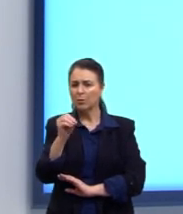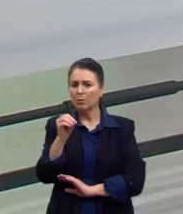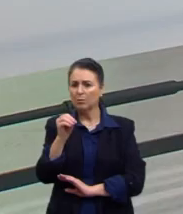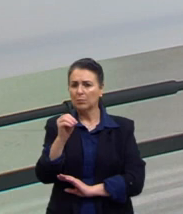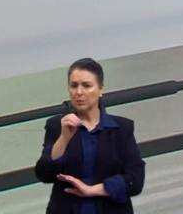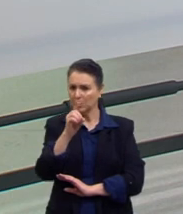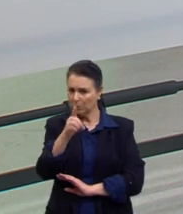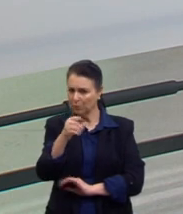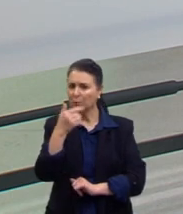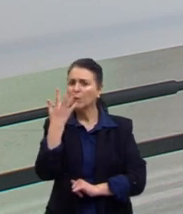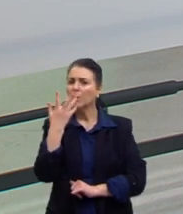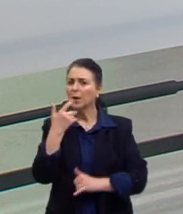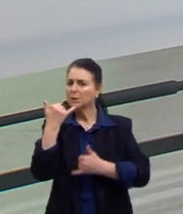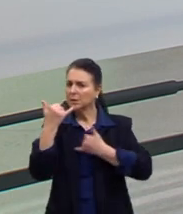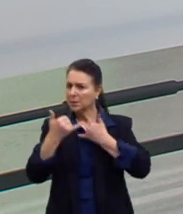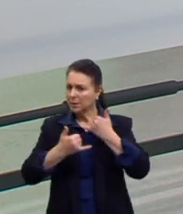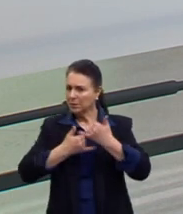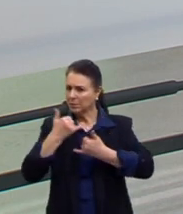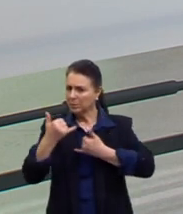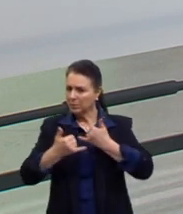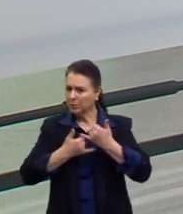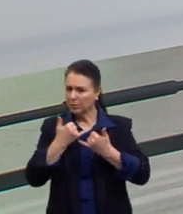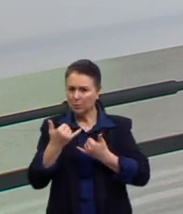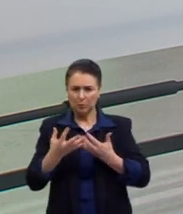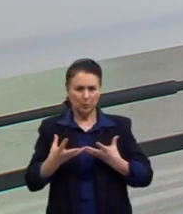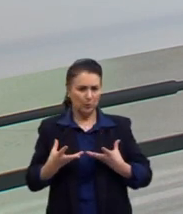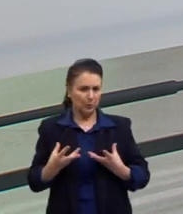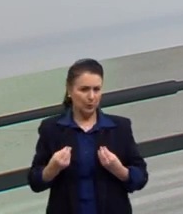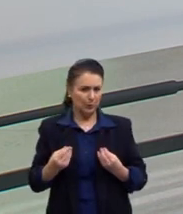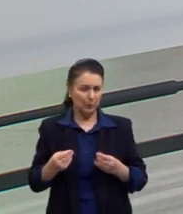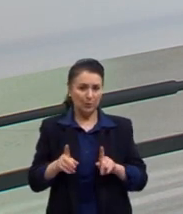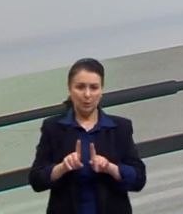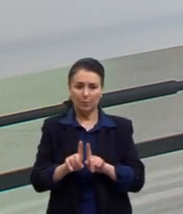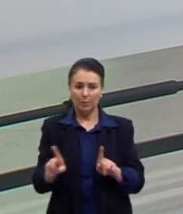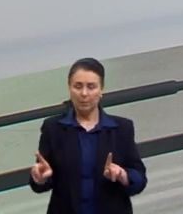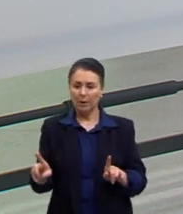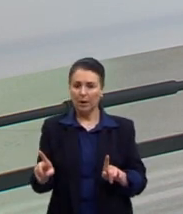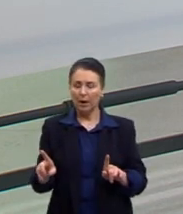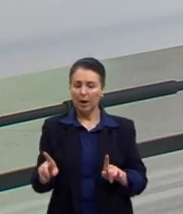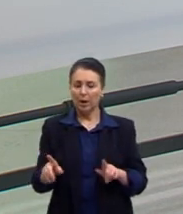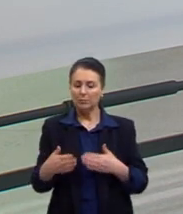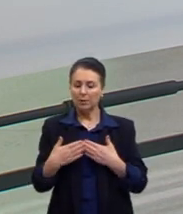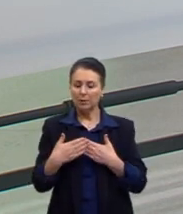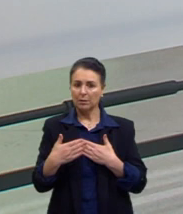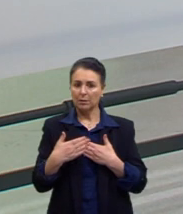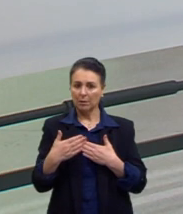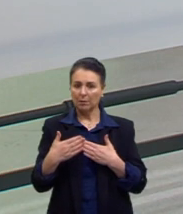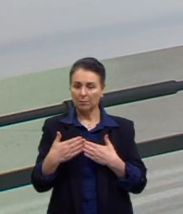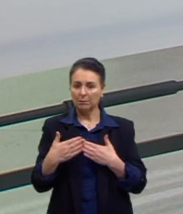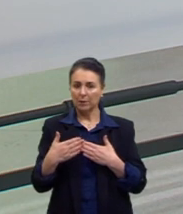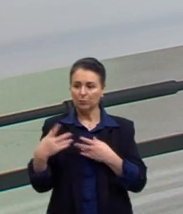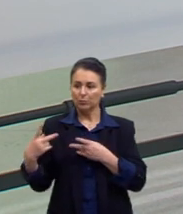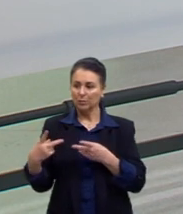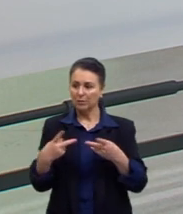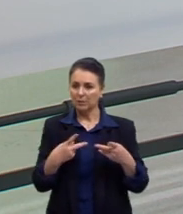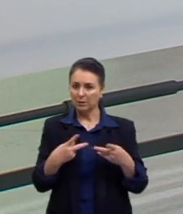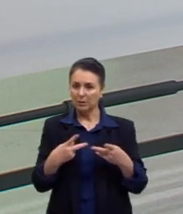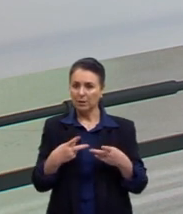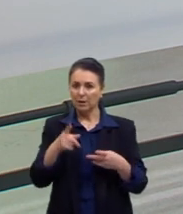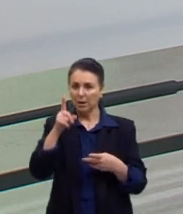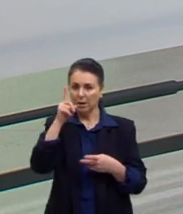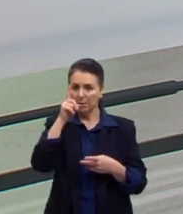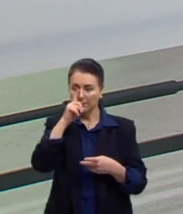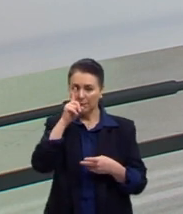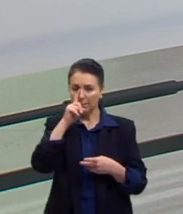arteiras, que deram bastante trabalho, mas que na frente da visita vocês se comportavam, a mãe deve ter dito em